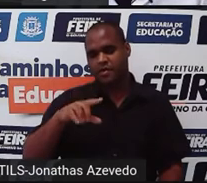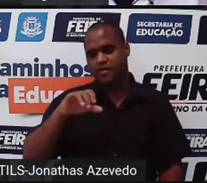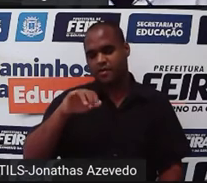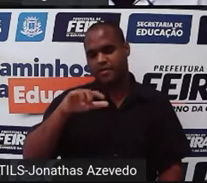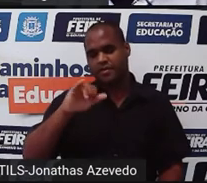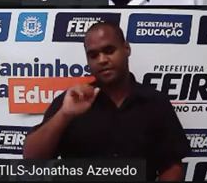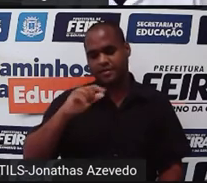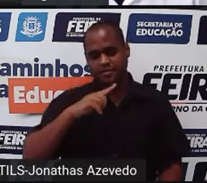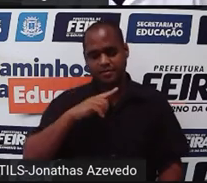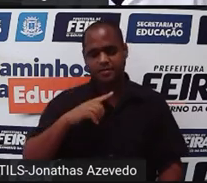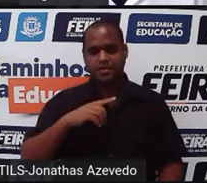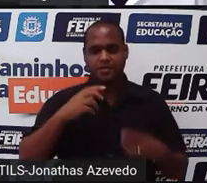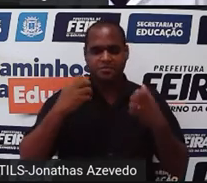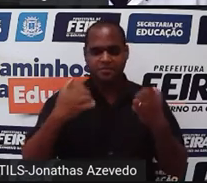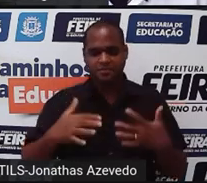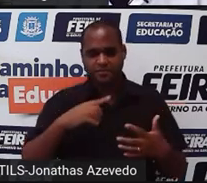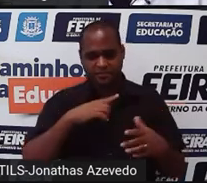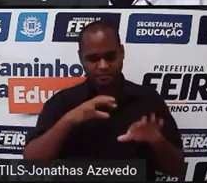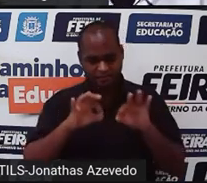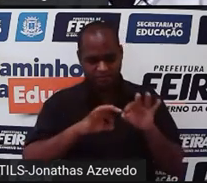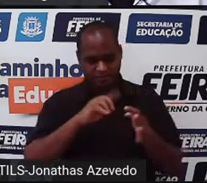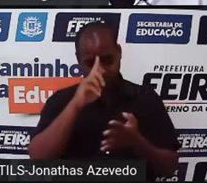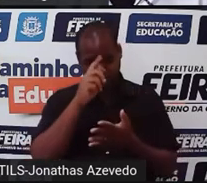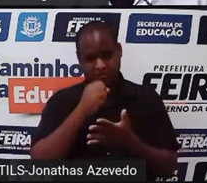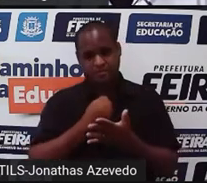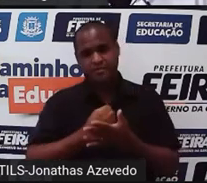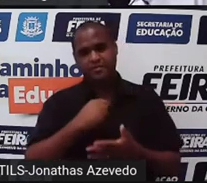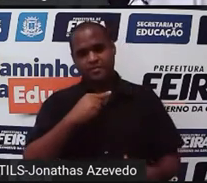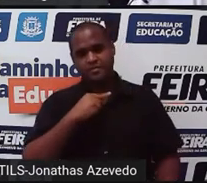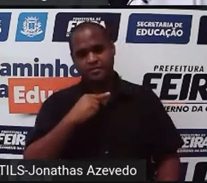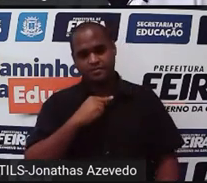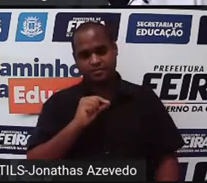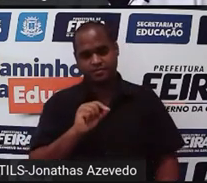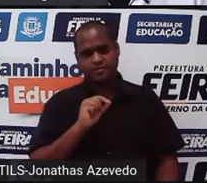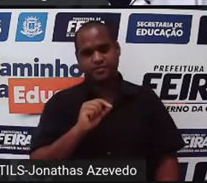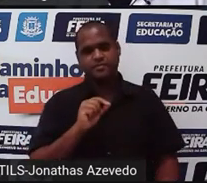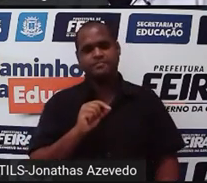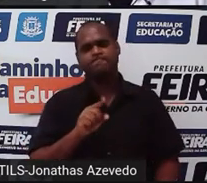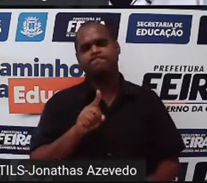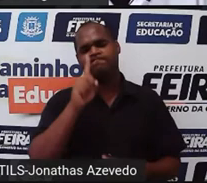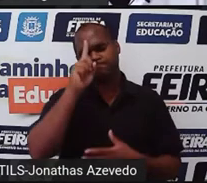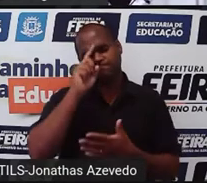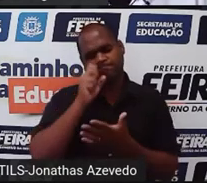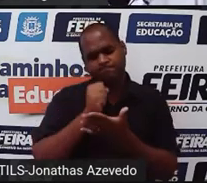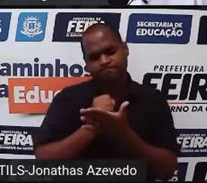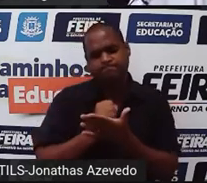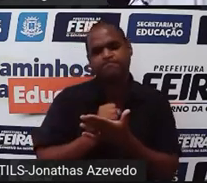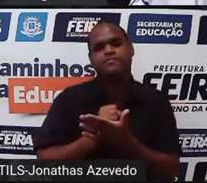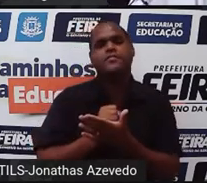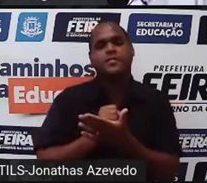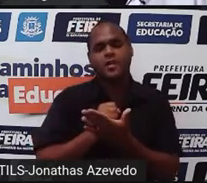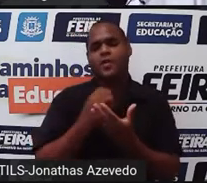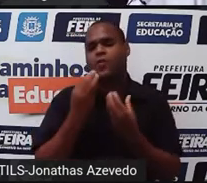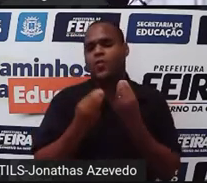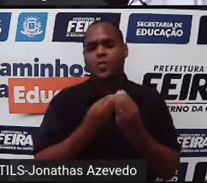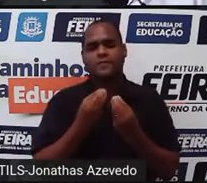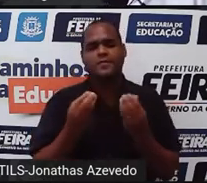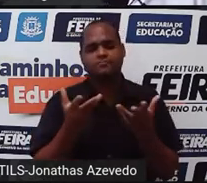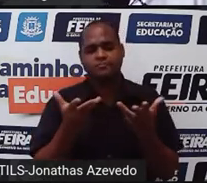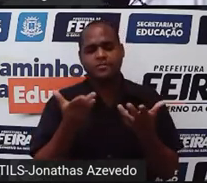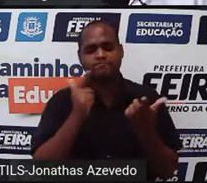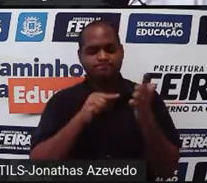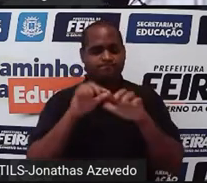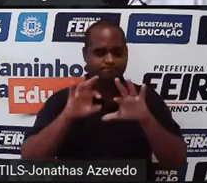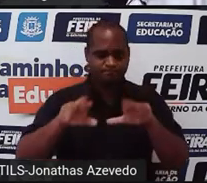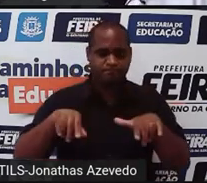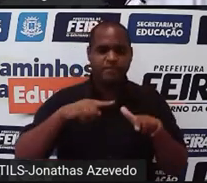de ação. E o que é um plano de ação? É você criar, elaborar um plano de como você vai resolver